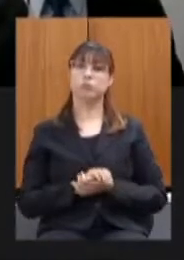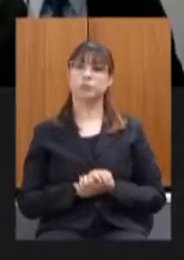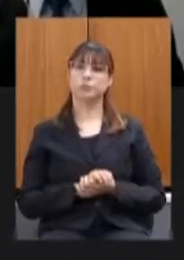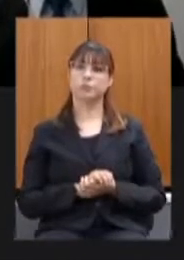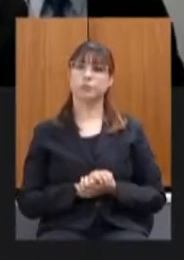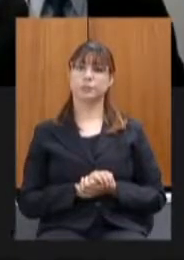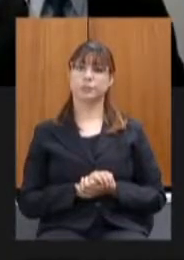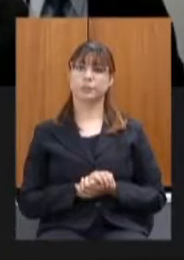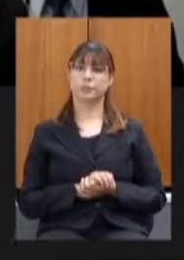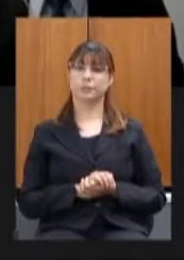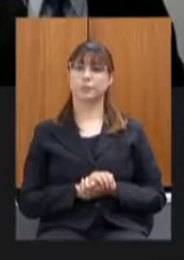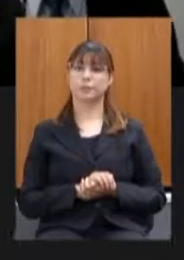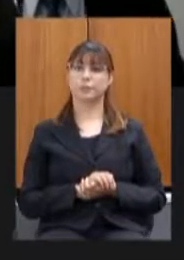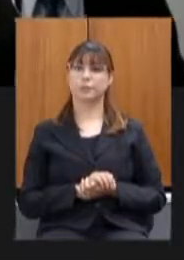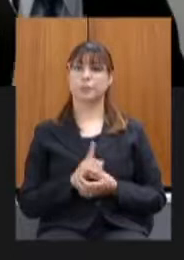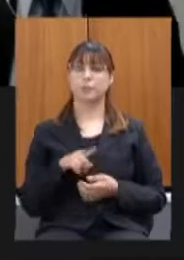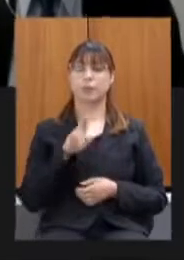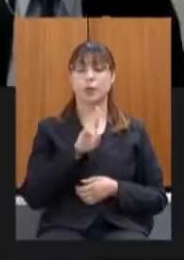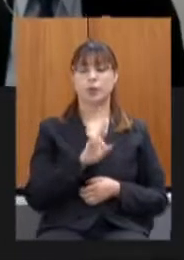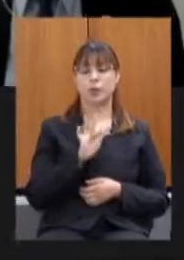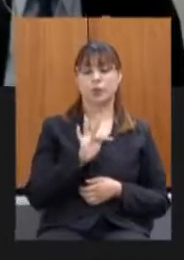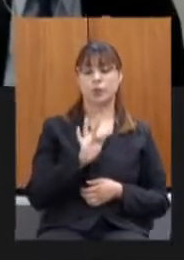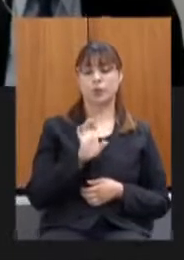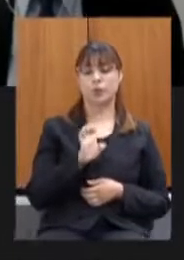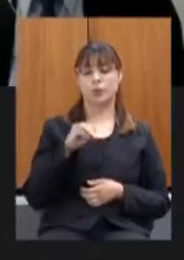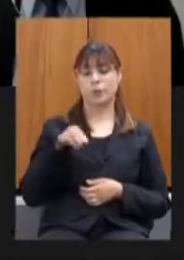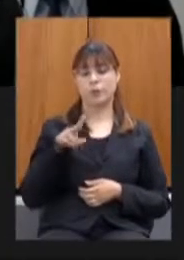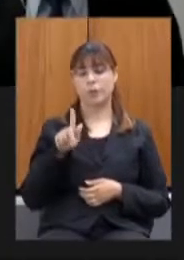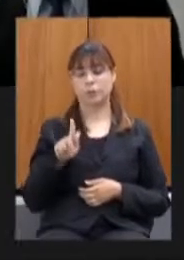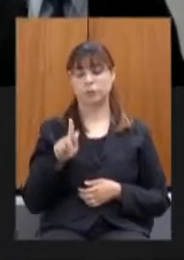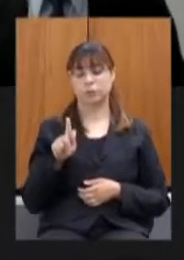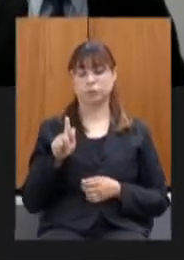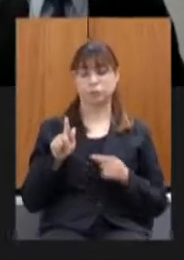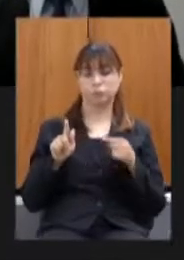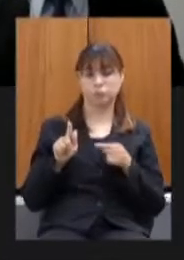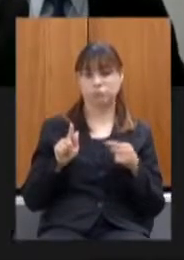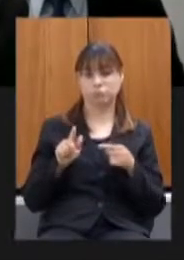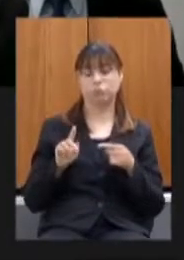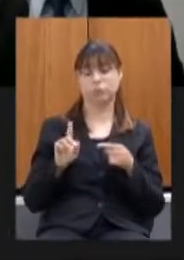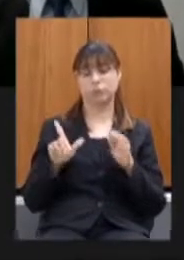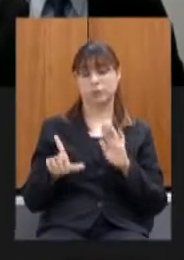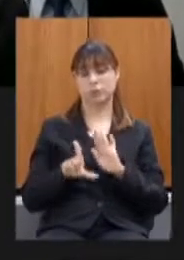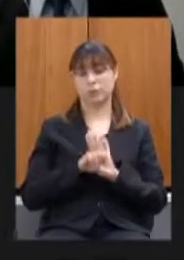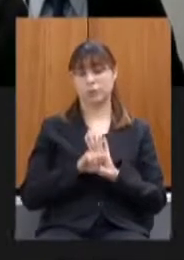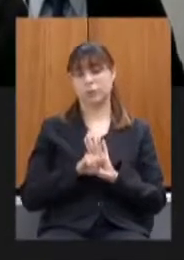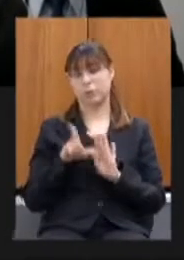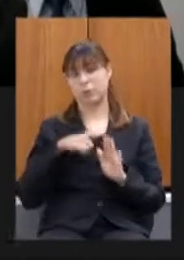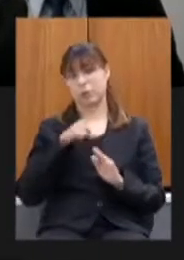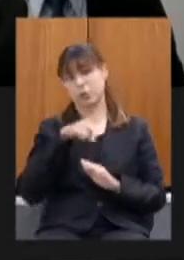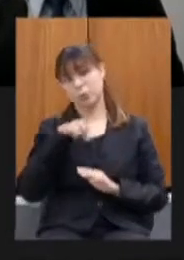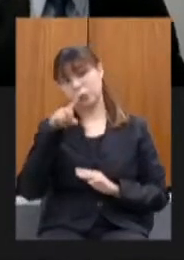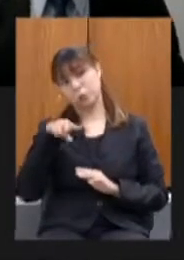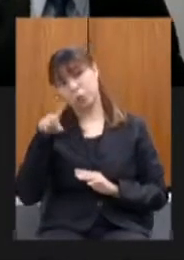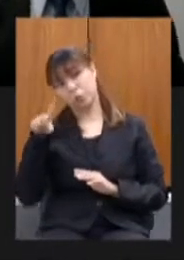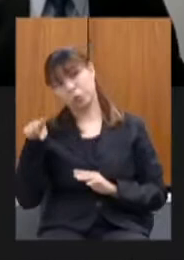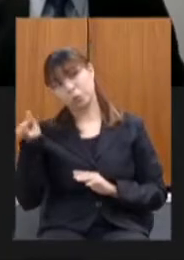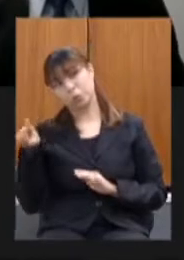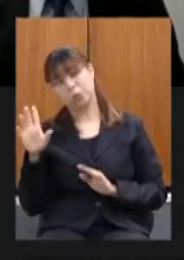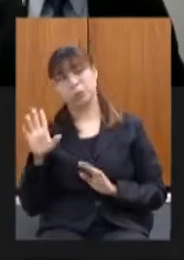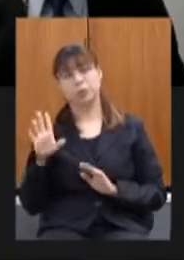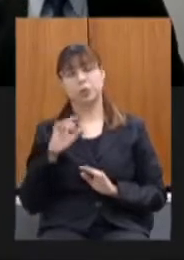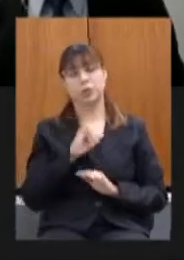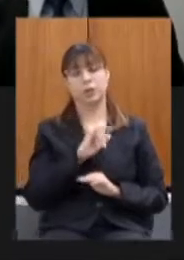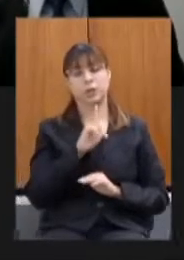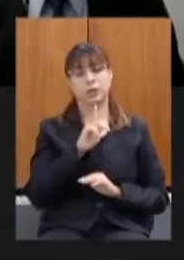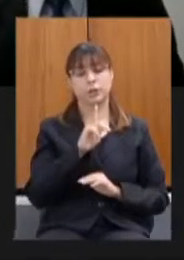a questão da UFENG a UFENG ela por lei ela varia de acordo com o IGPDI é